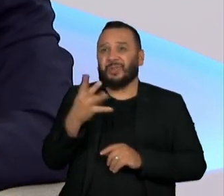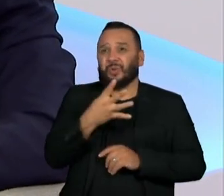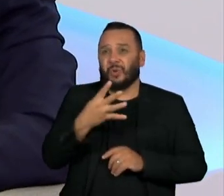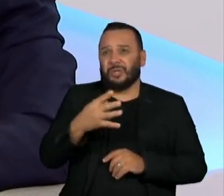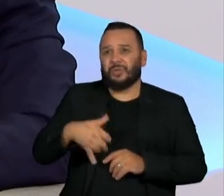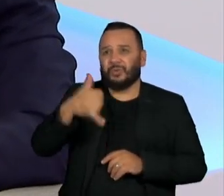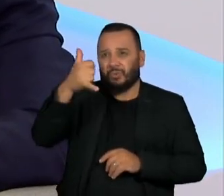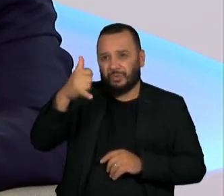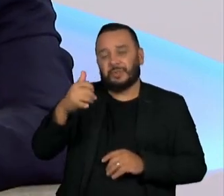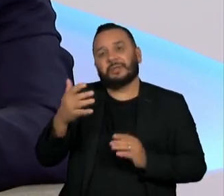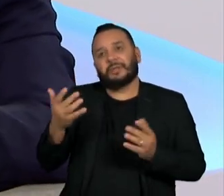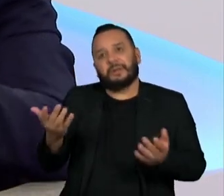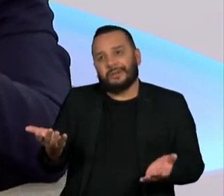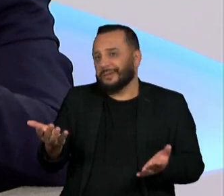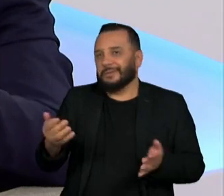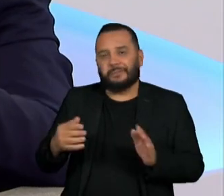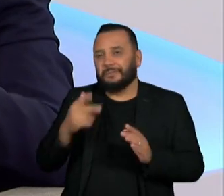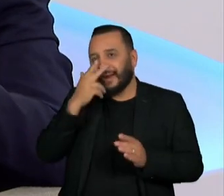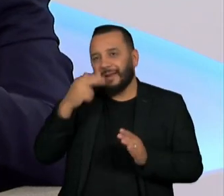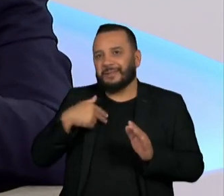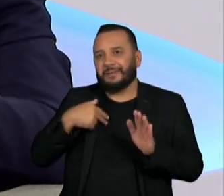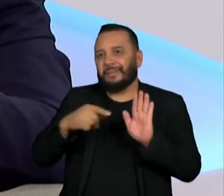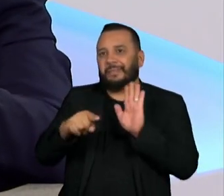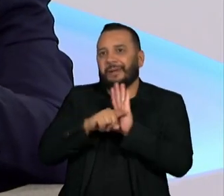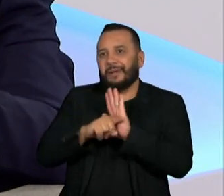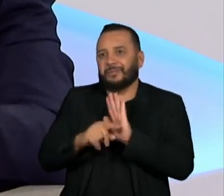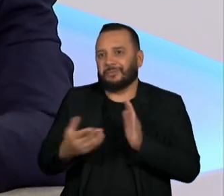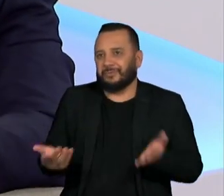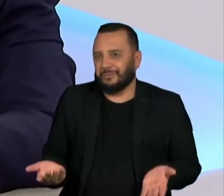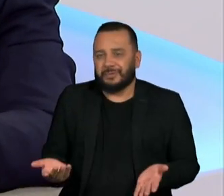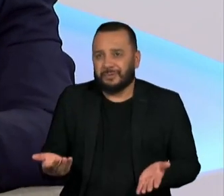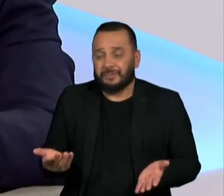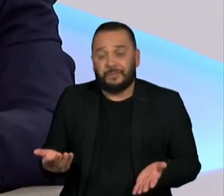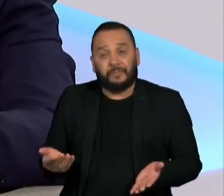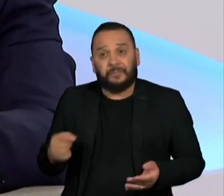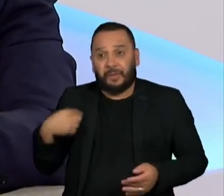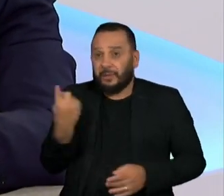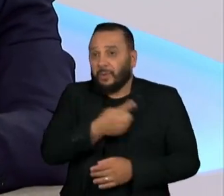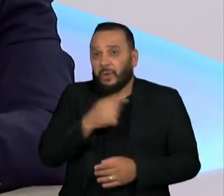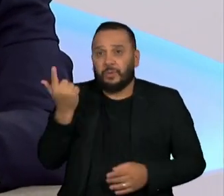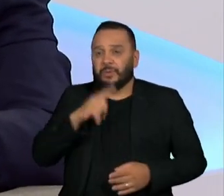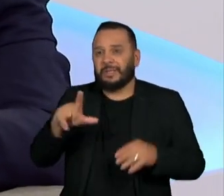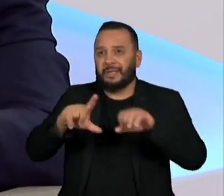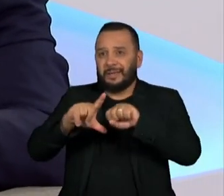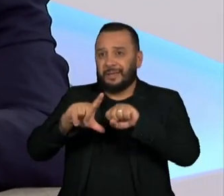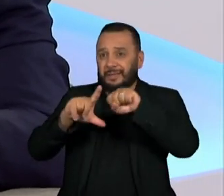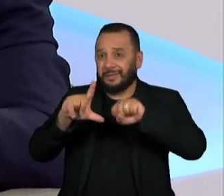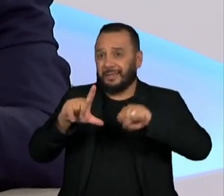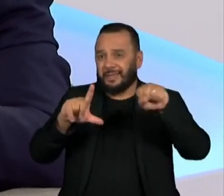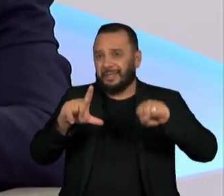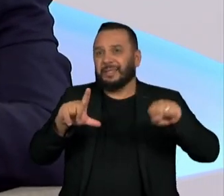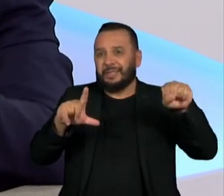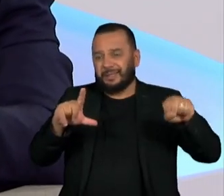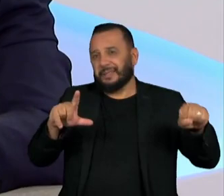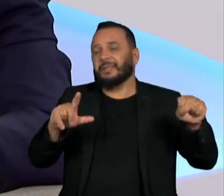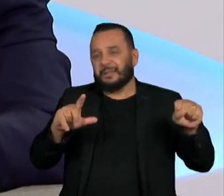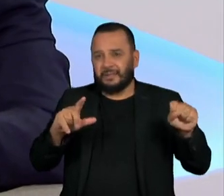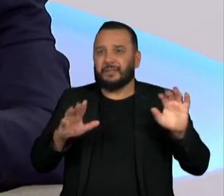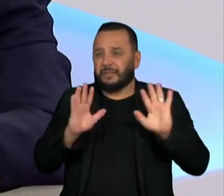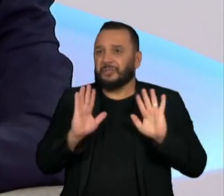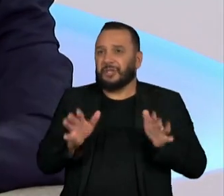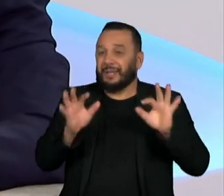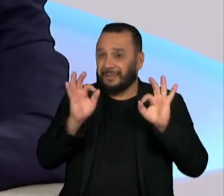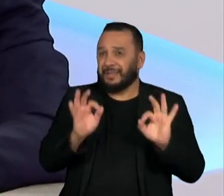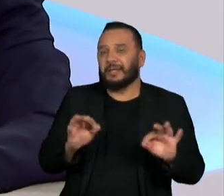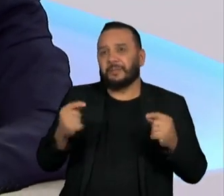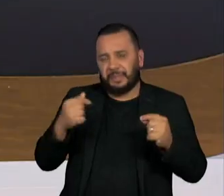nominalmente negativo. Então, assim, para a gente fazer com que o que a gente faça na Selic permeie através da curva, precisa fazer isso